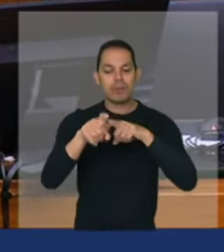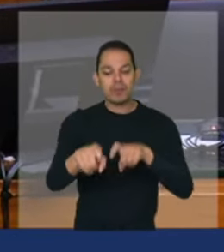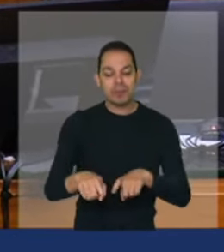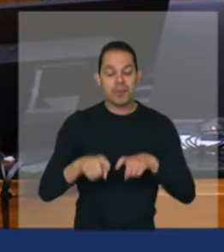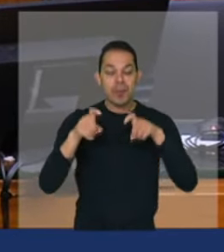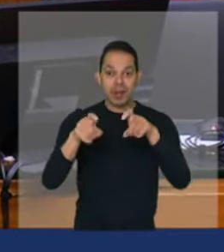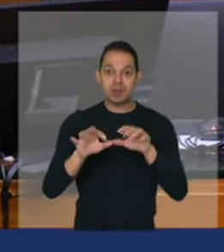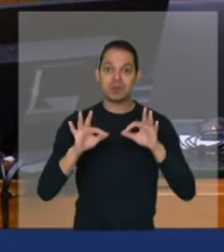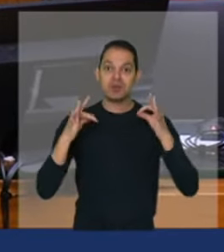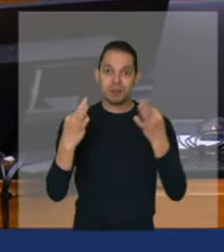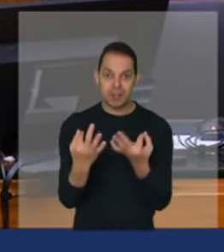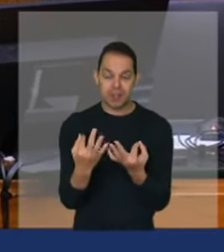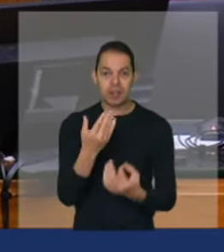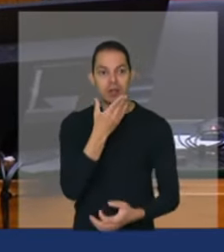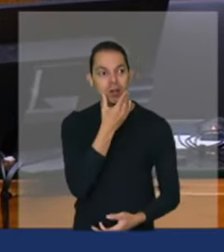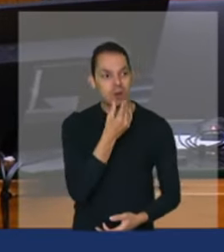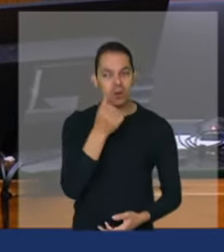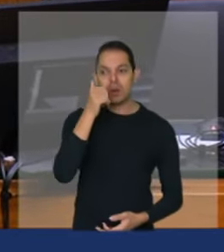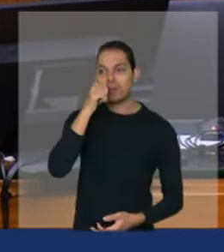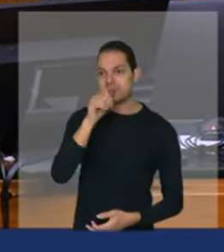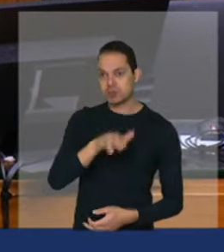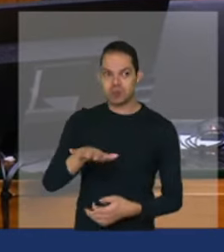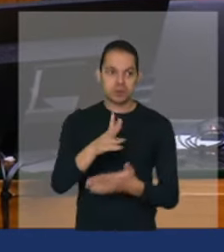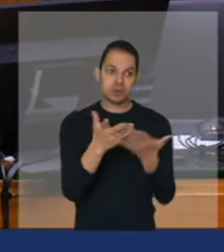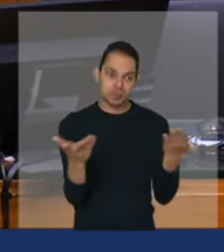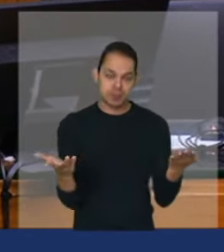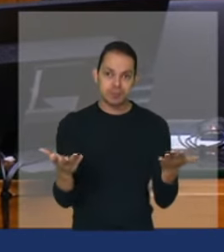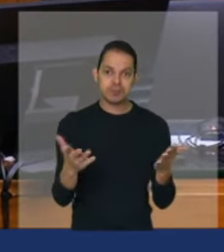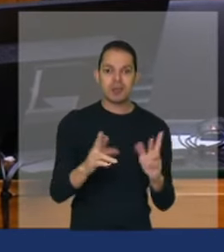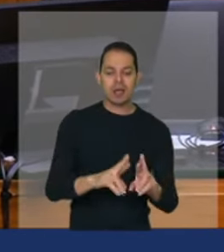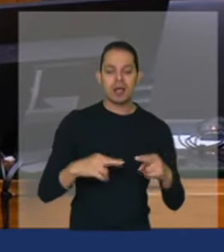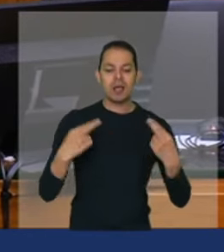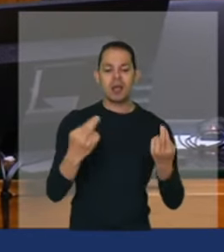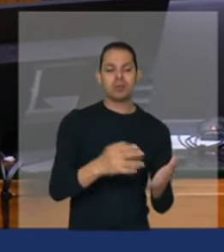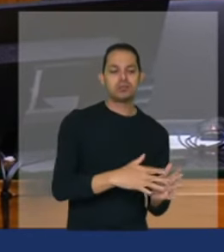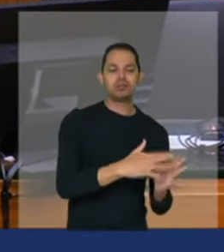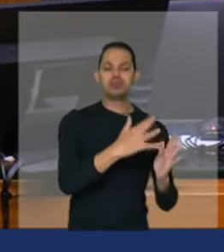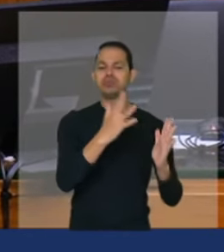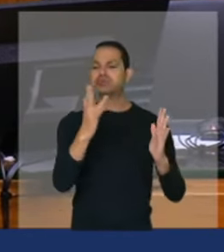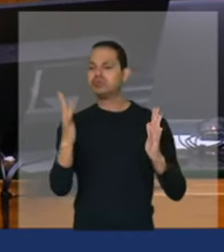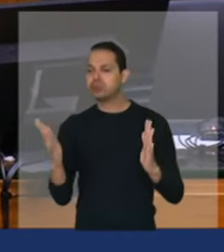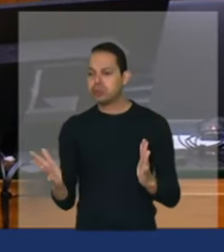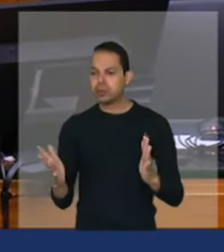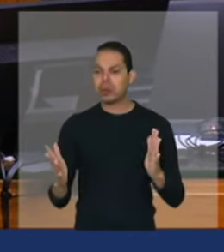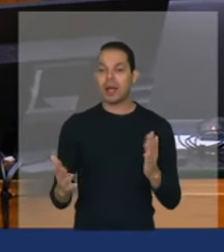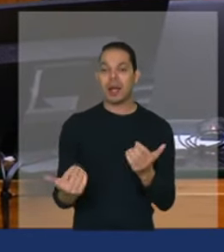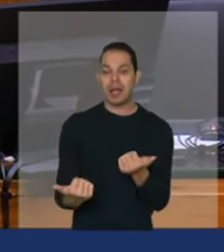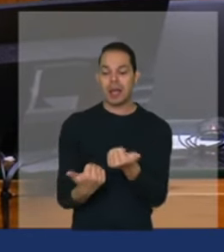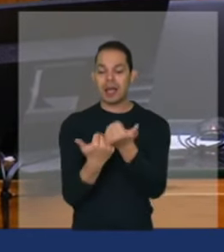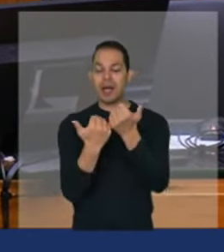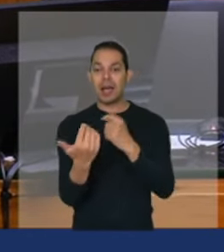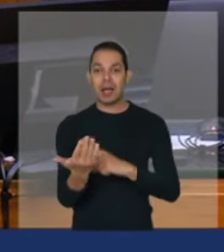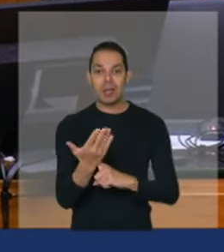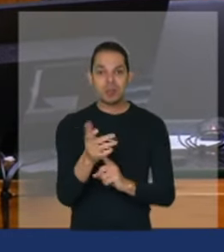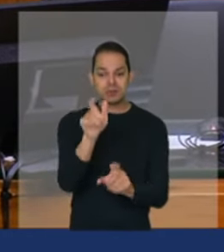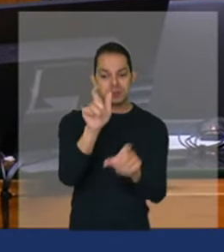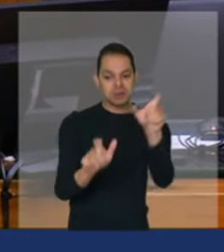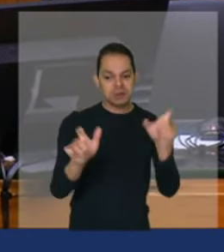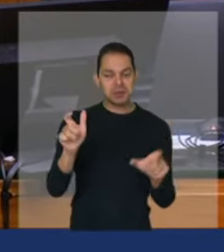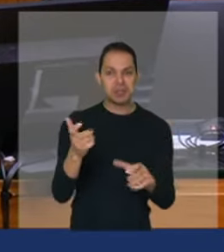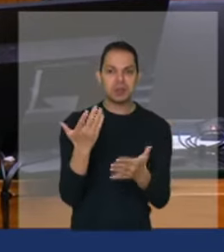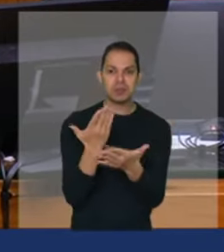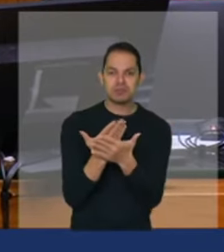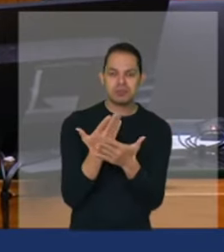Senhoras e senhores, ao longo da sessão de hoje, contaremos com o auxílio de diversos especialistas, técnicos e